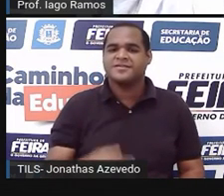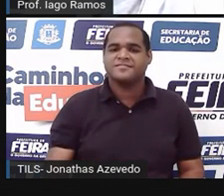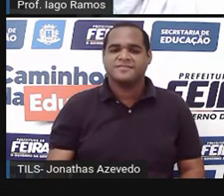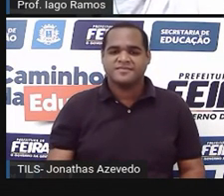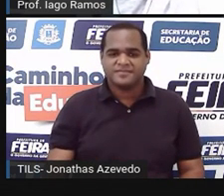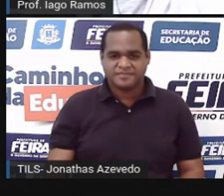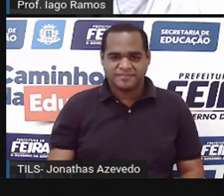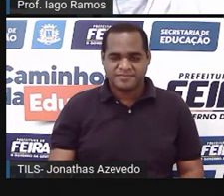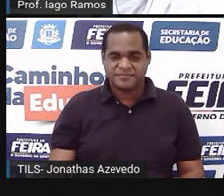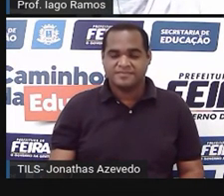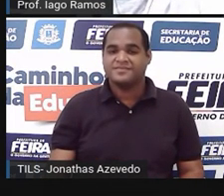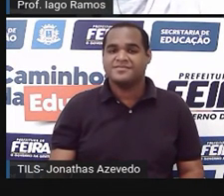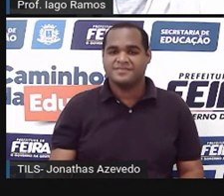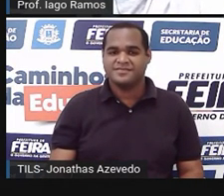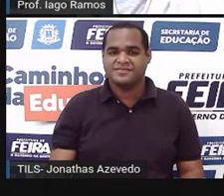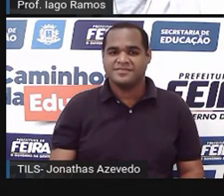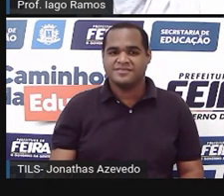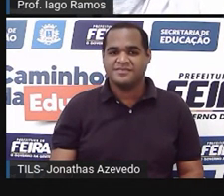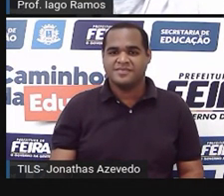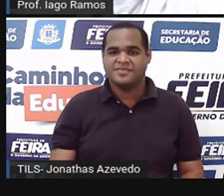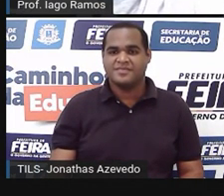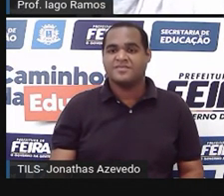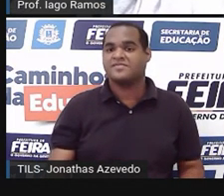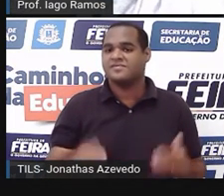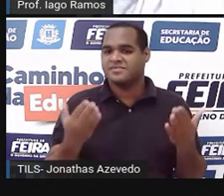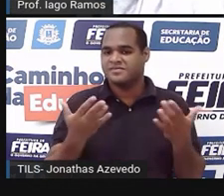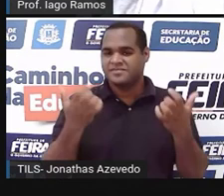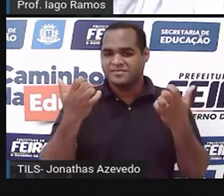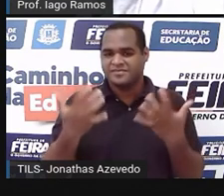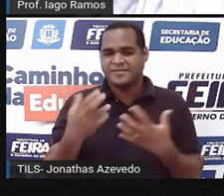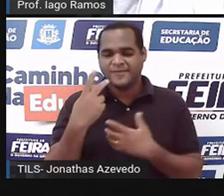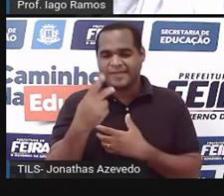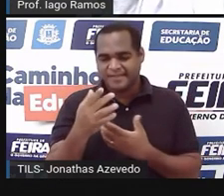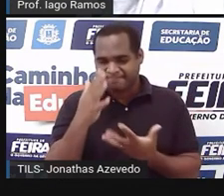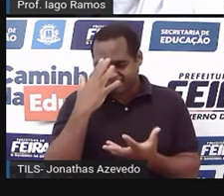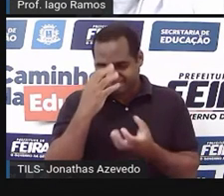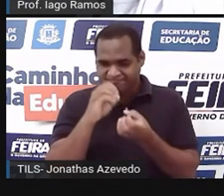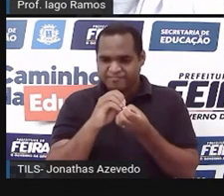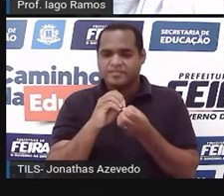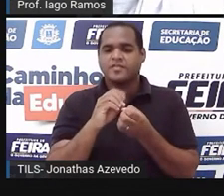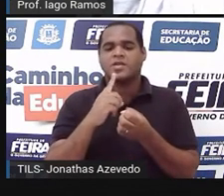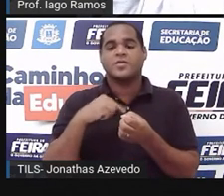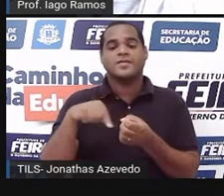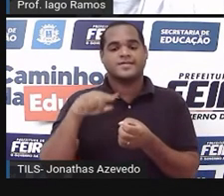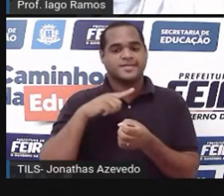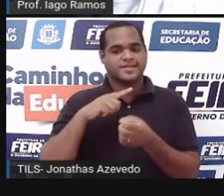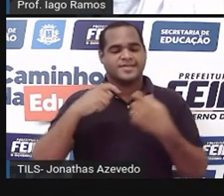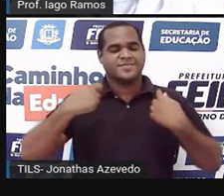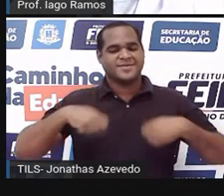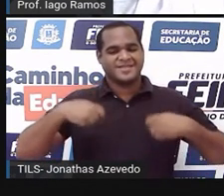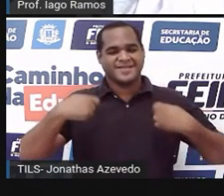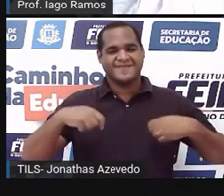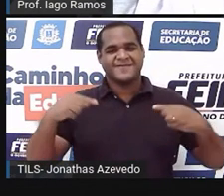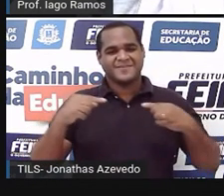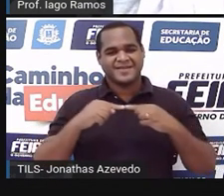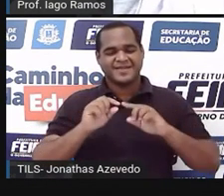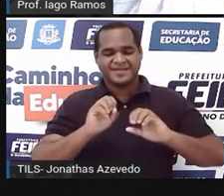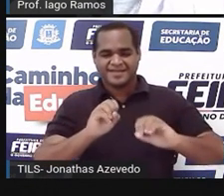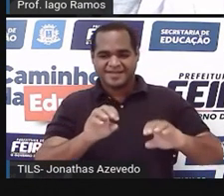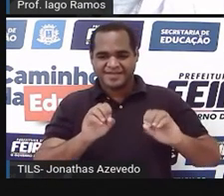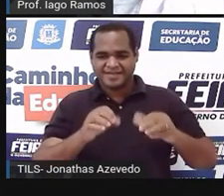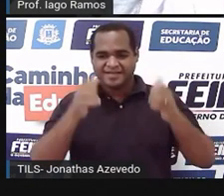bom então chegamos aqui ao que nós precisávamos para essa aula era isso que a gente